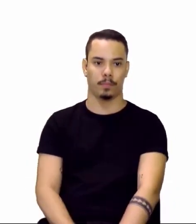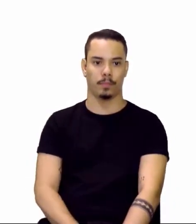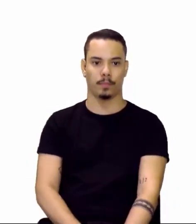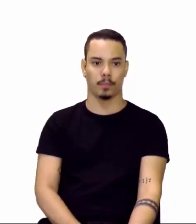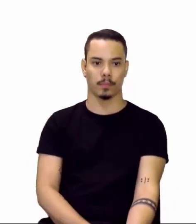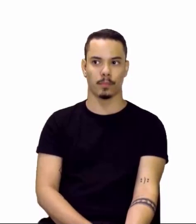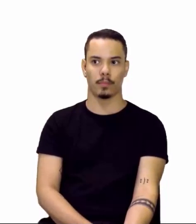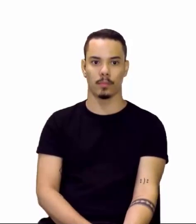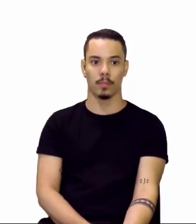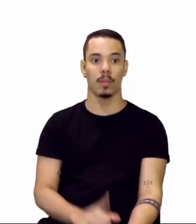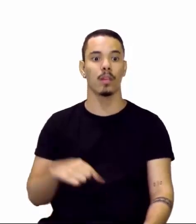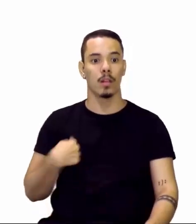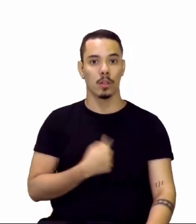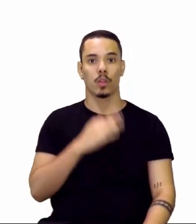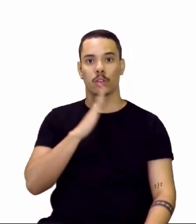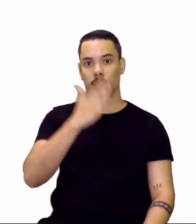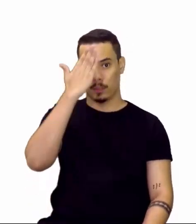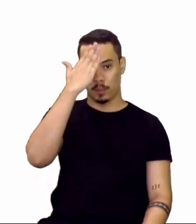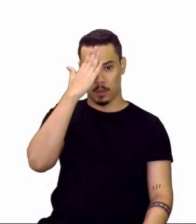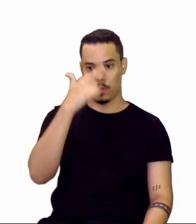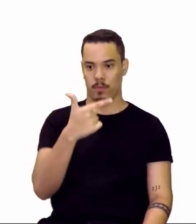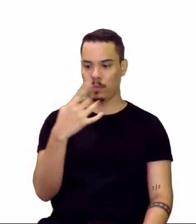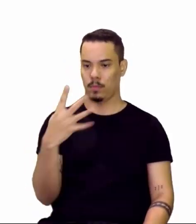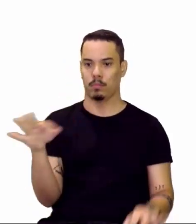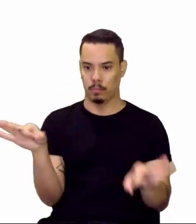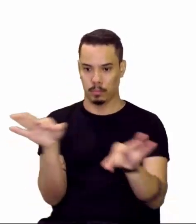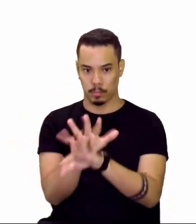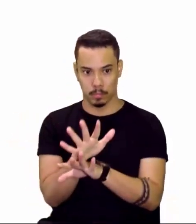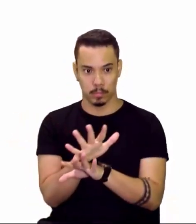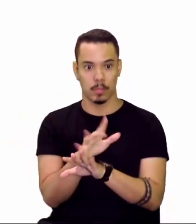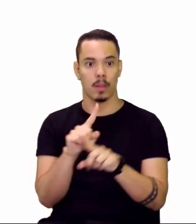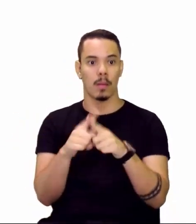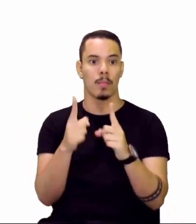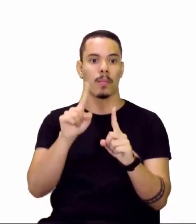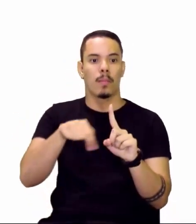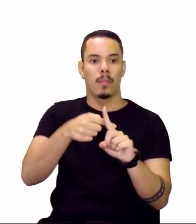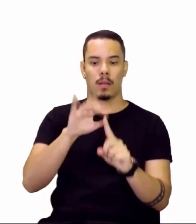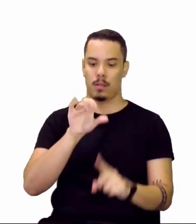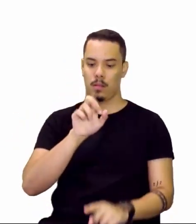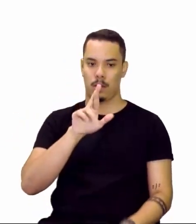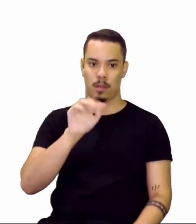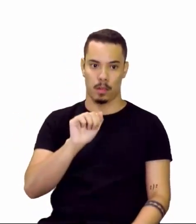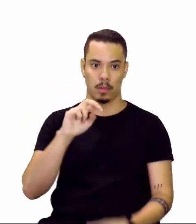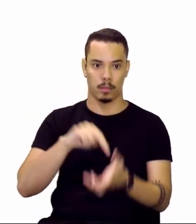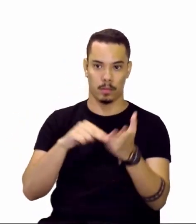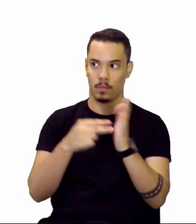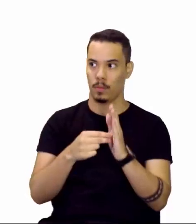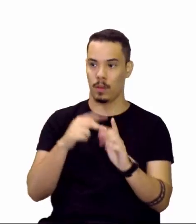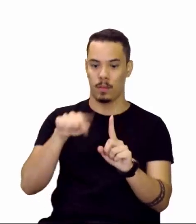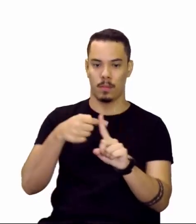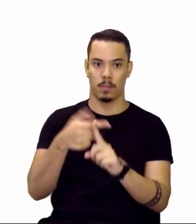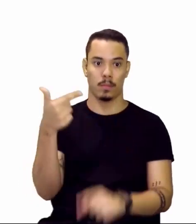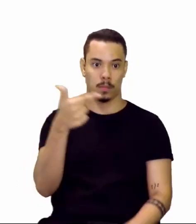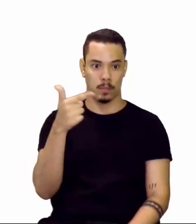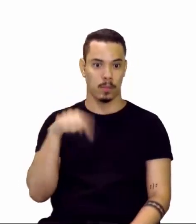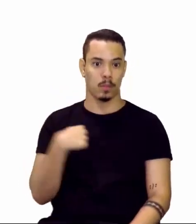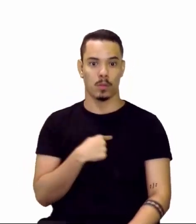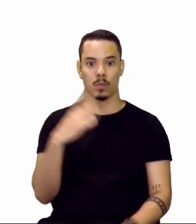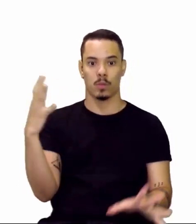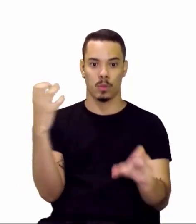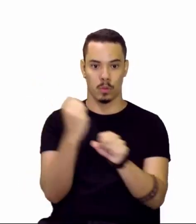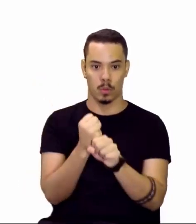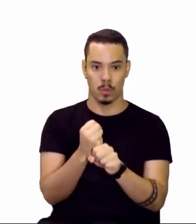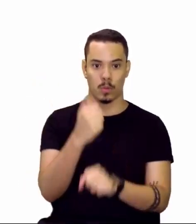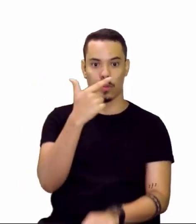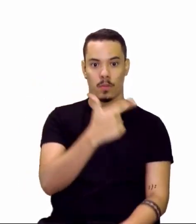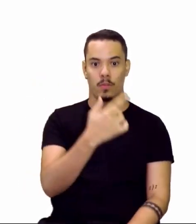são 24 e a carga dele é 2+, a gente só somou. 24